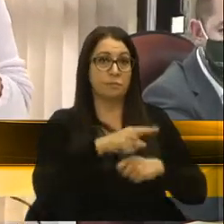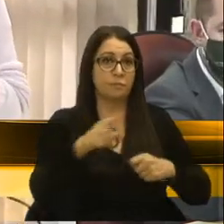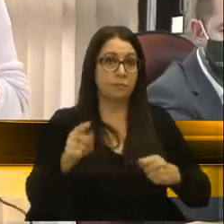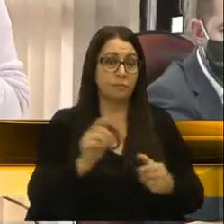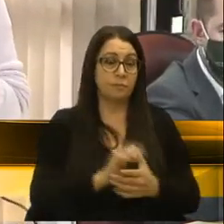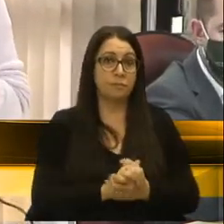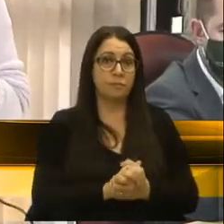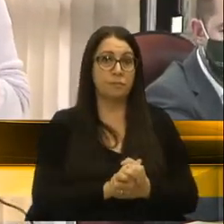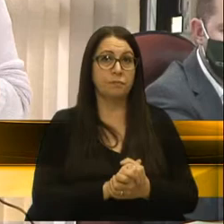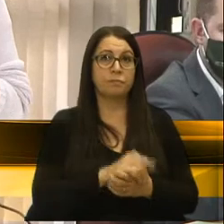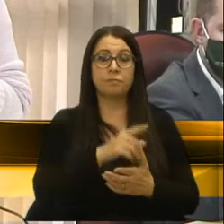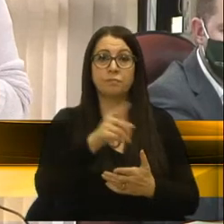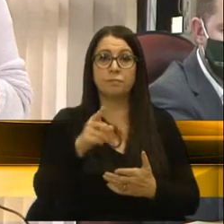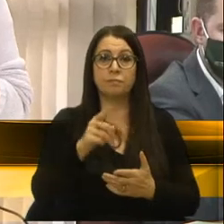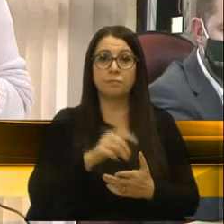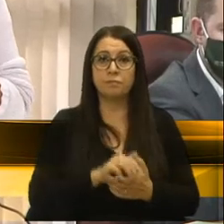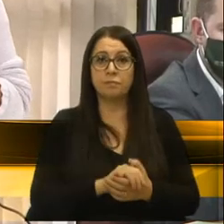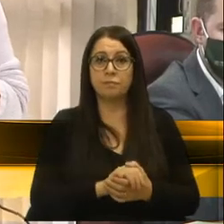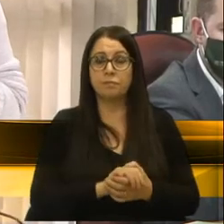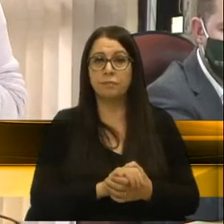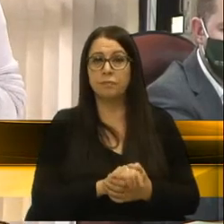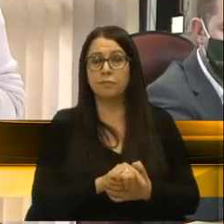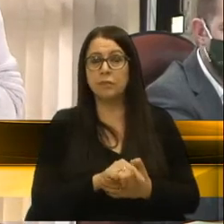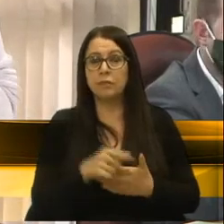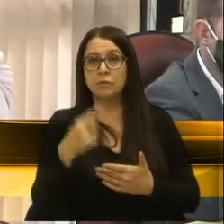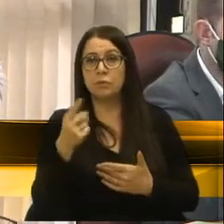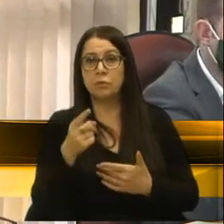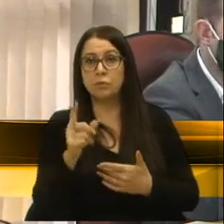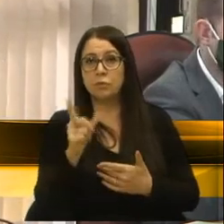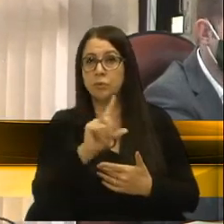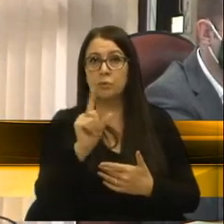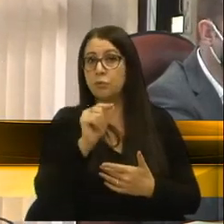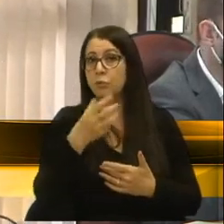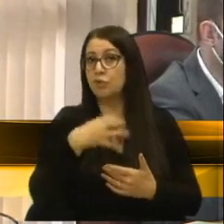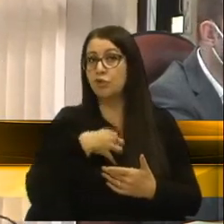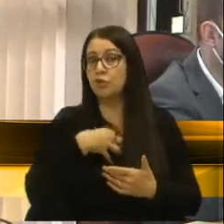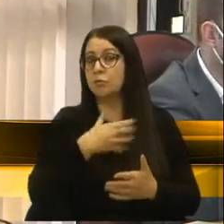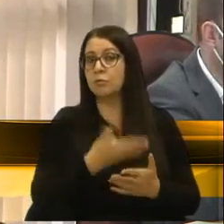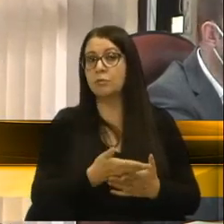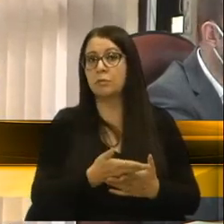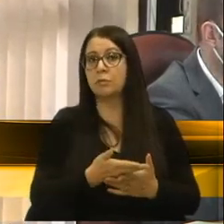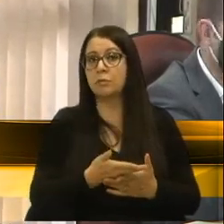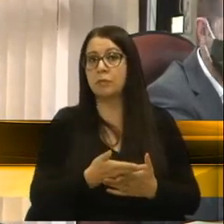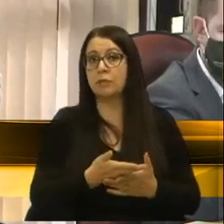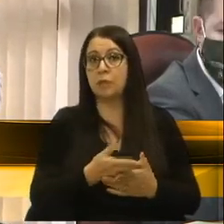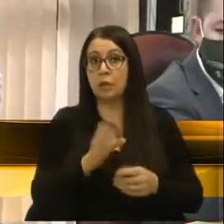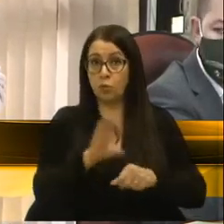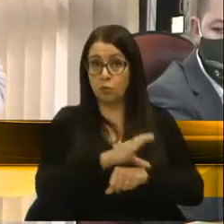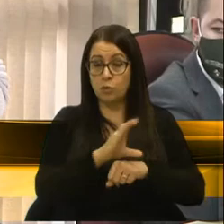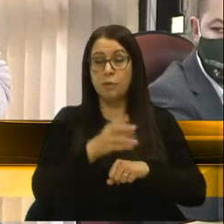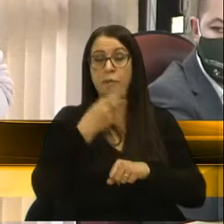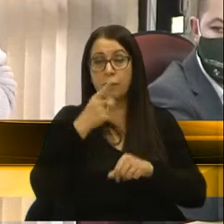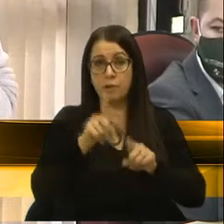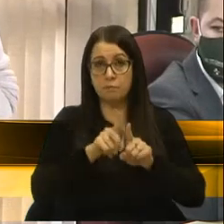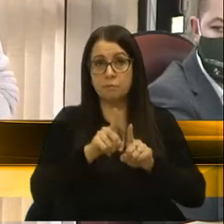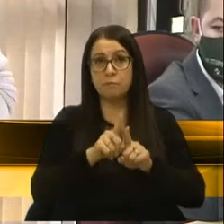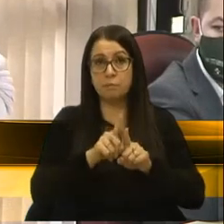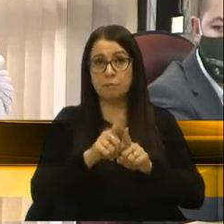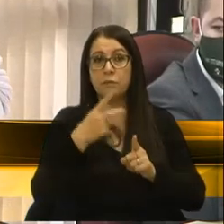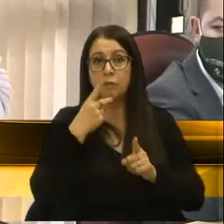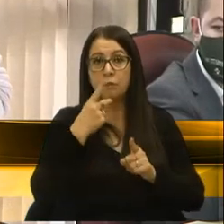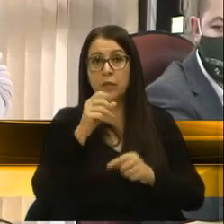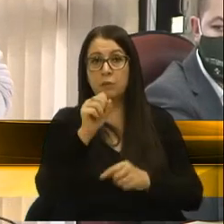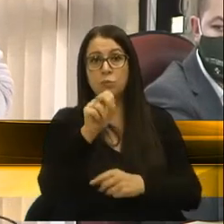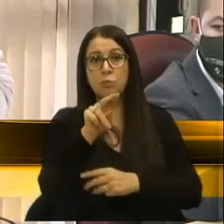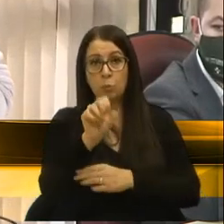entidade privada, ela não existe. Então, não dessa forma. E a Constituição vai dizer ainda, quando se refere ao